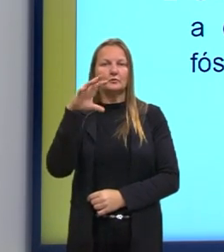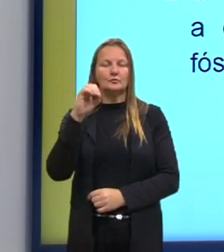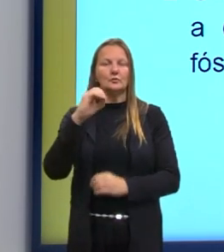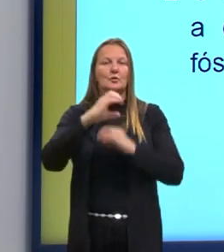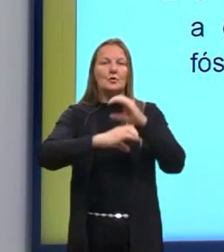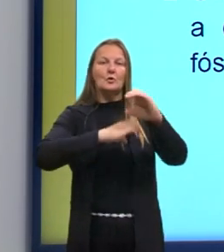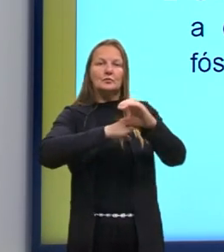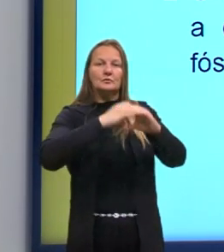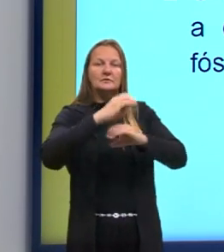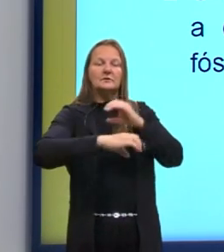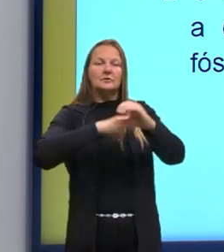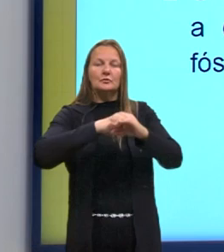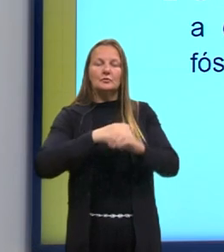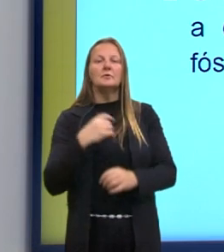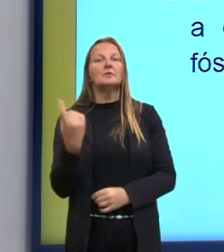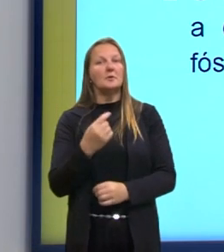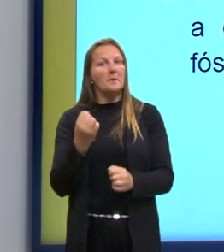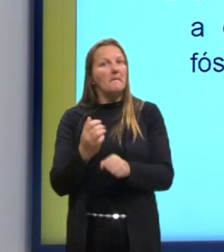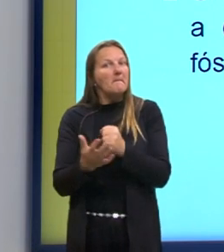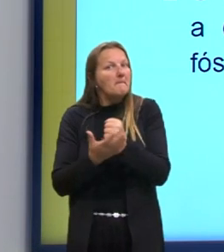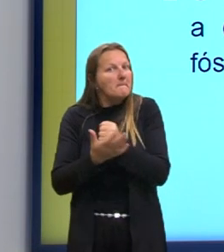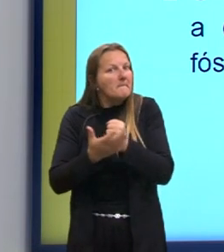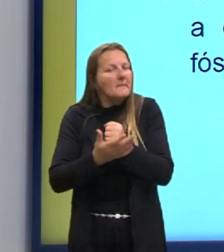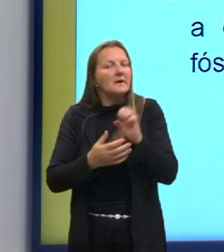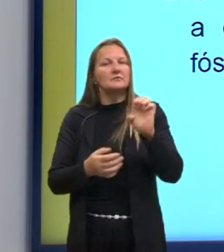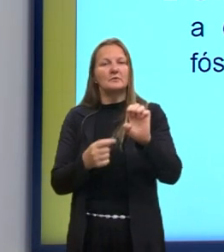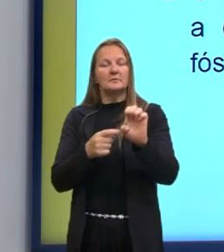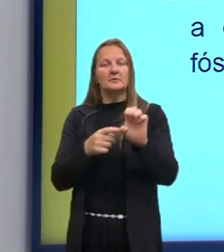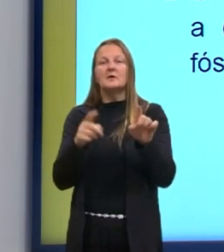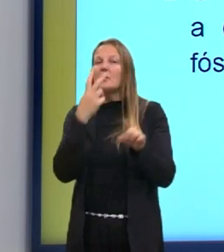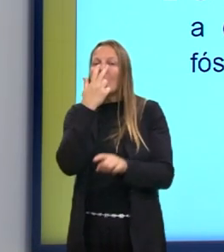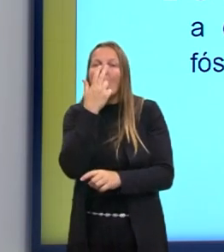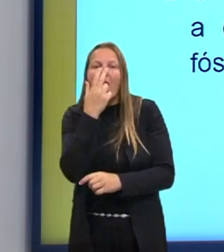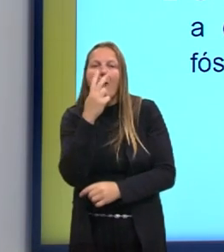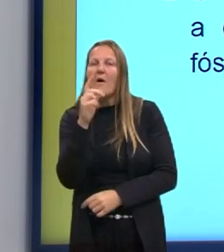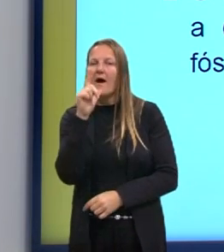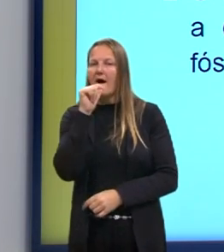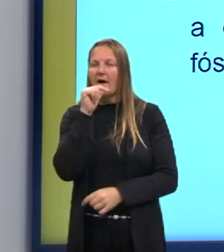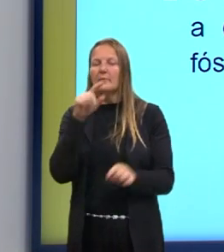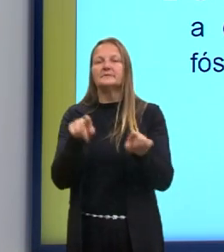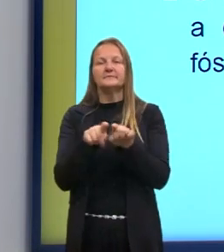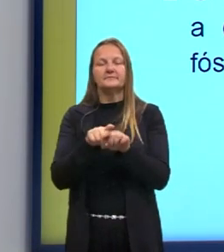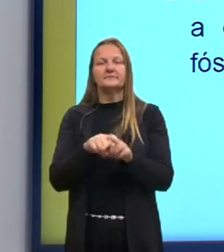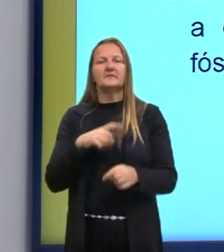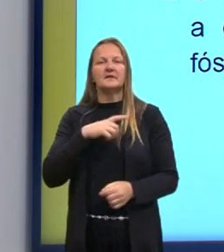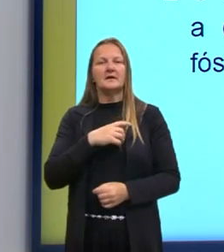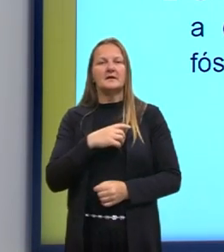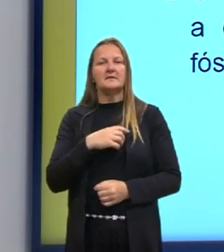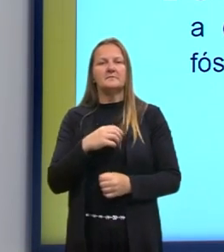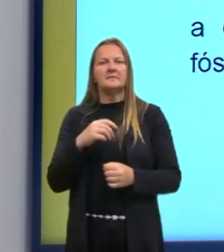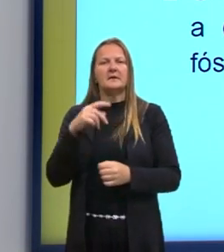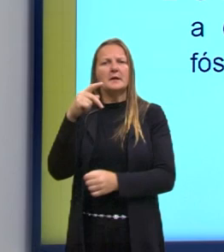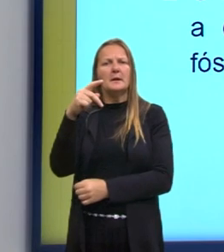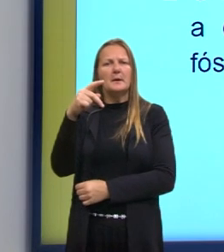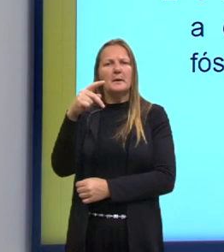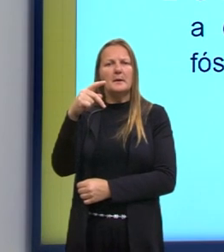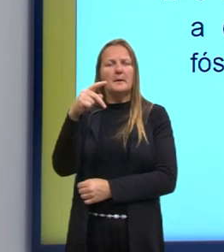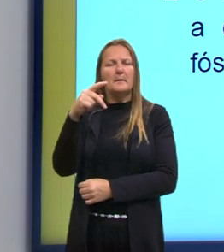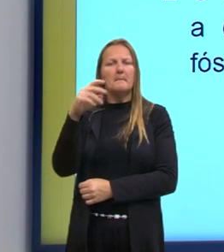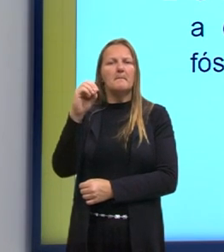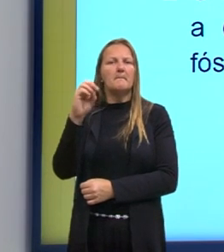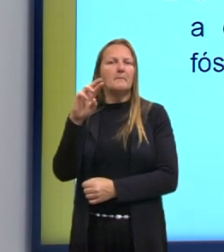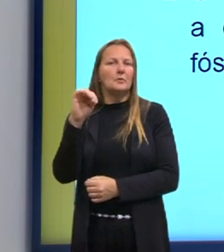elemento básico da vida, assim como a água, viu? Ele vai aparecer nas proteínas, nos glicídios, nos